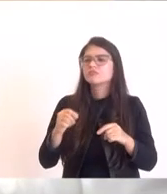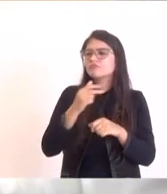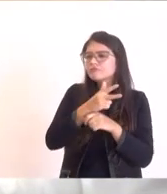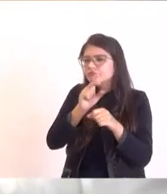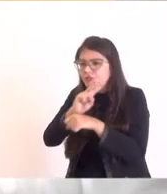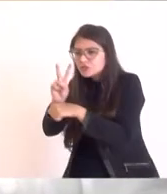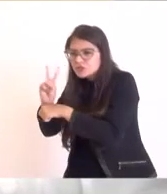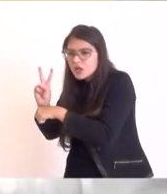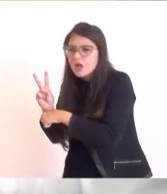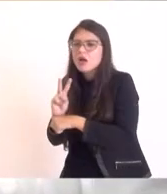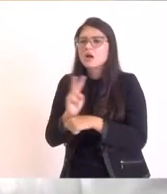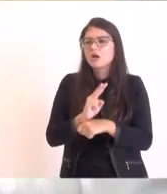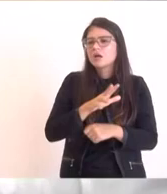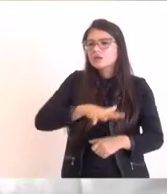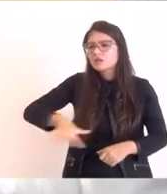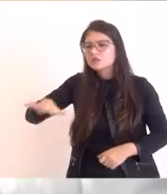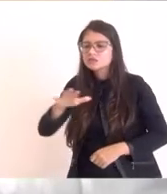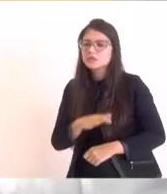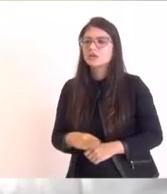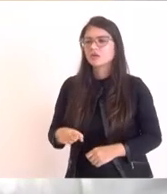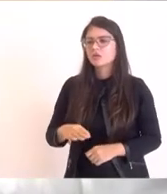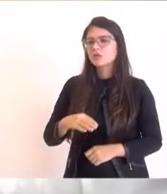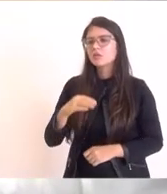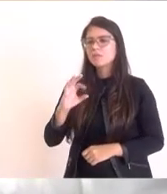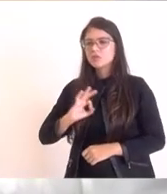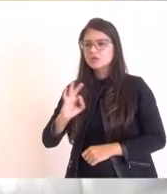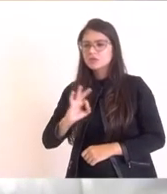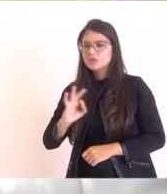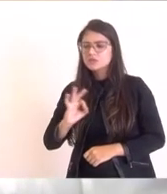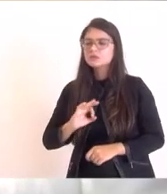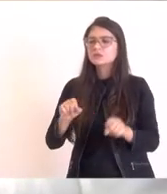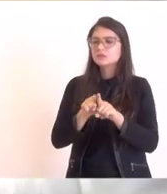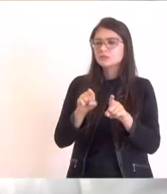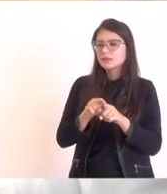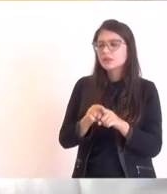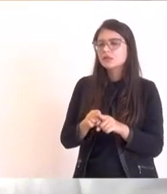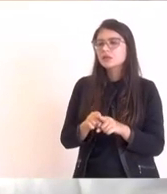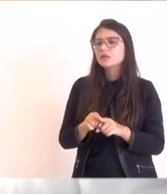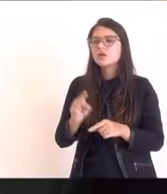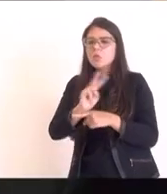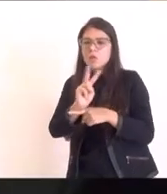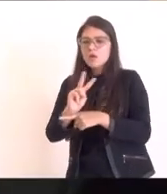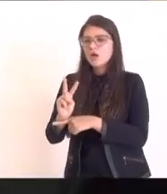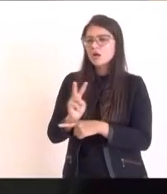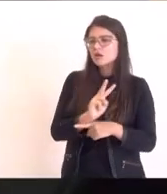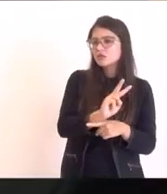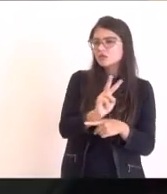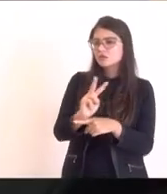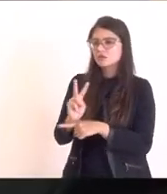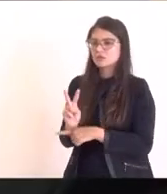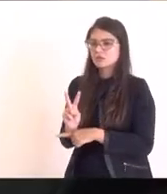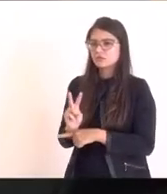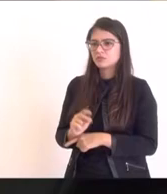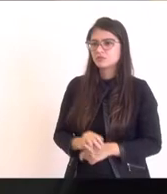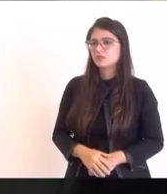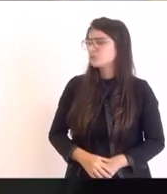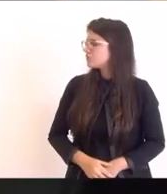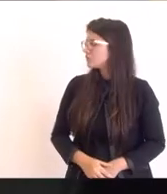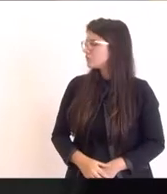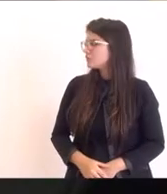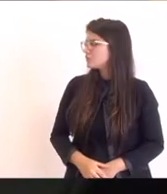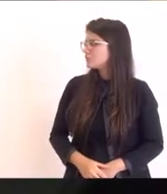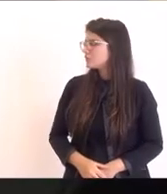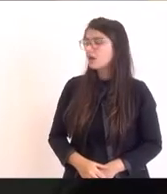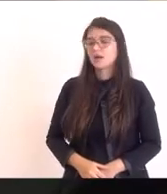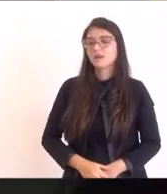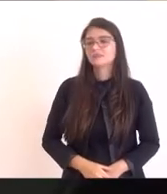batalhões, com os municípios que tenham guarda para fazer parcerias e a Assembleia vai destinar recursos já no início do próximo